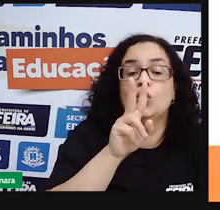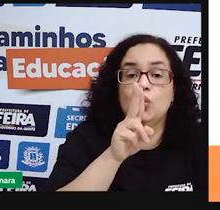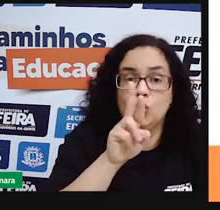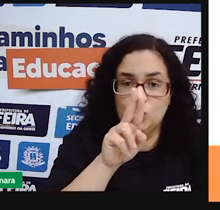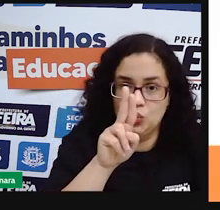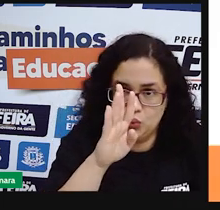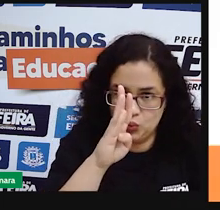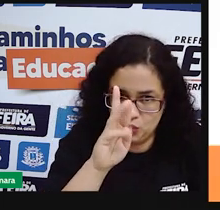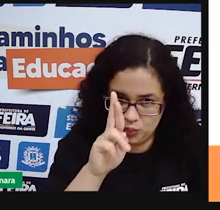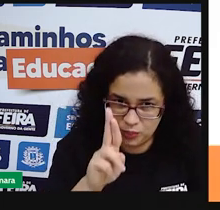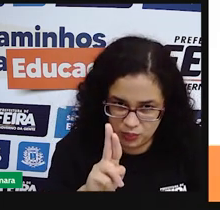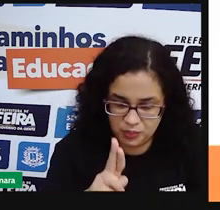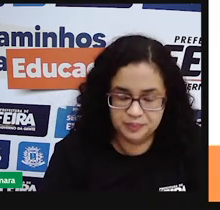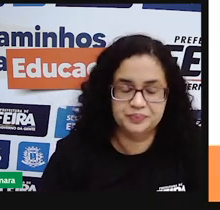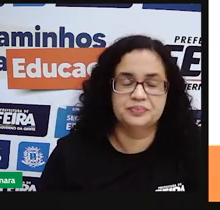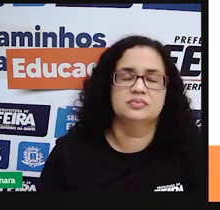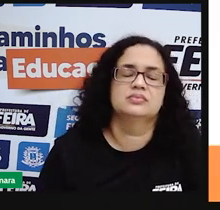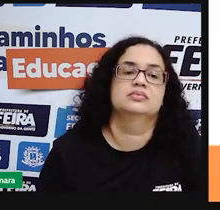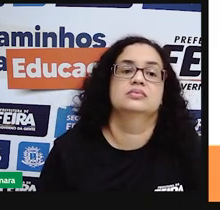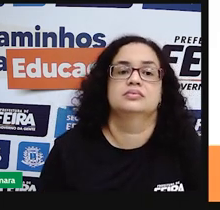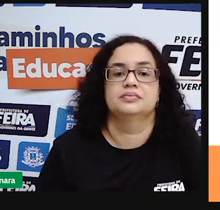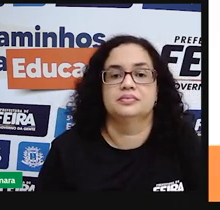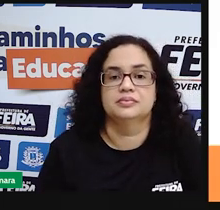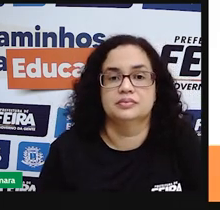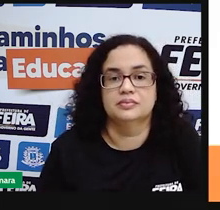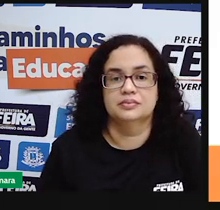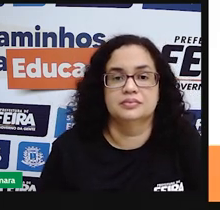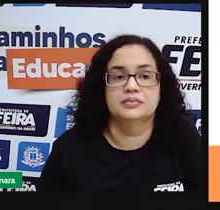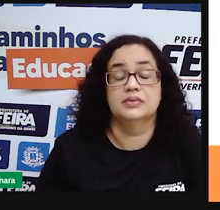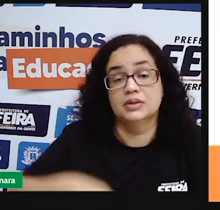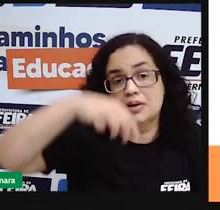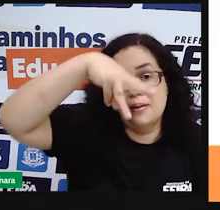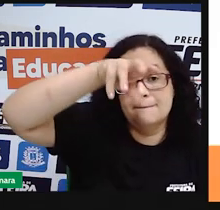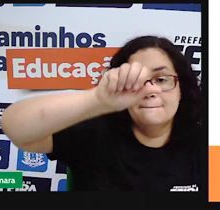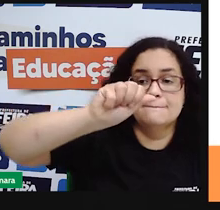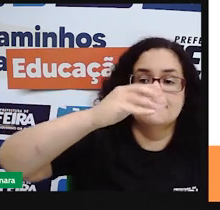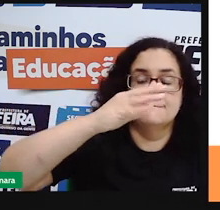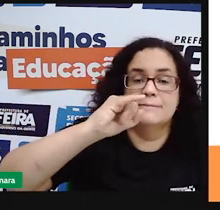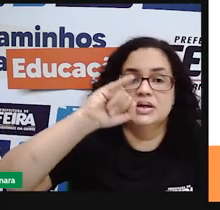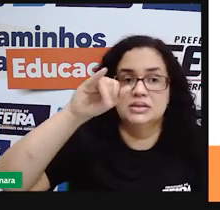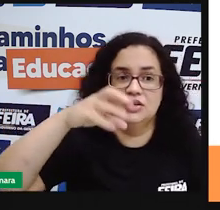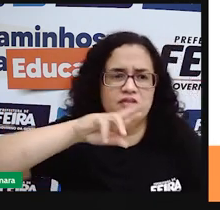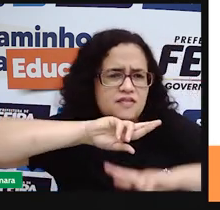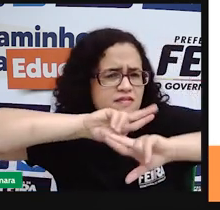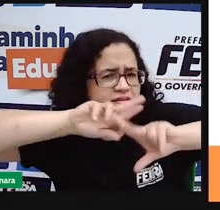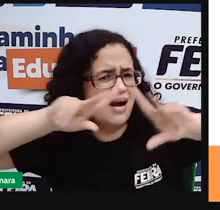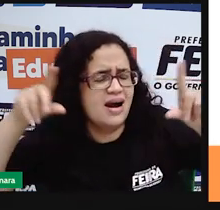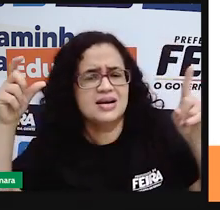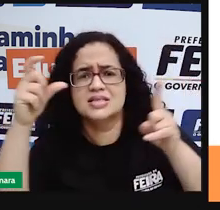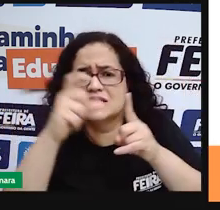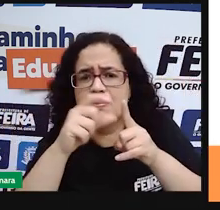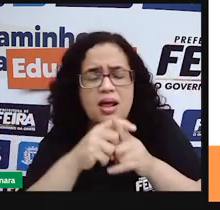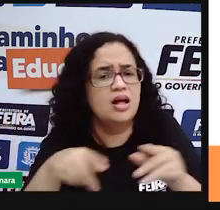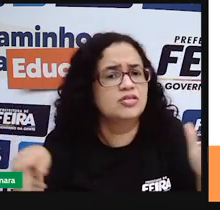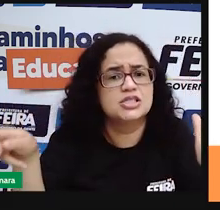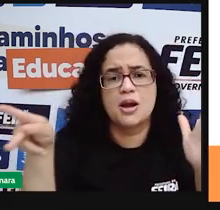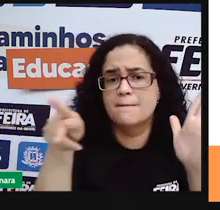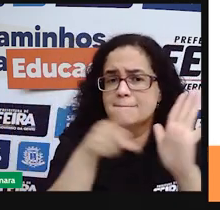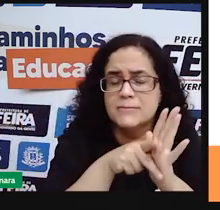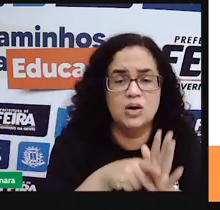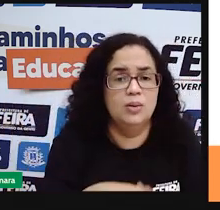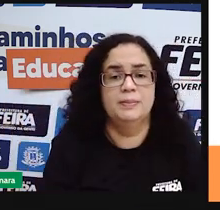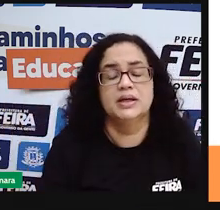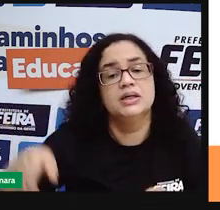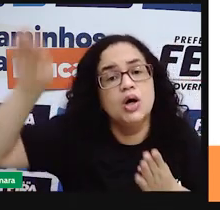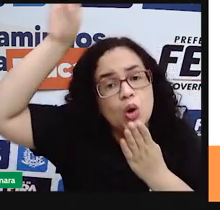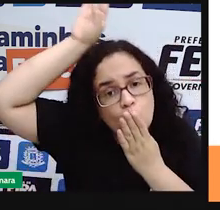tatuapé guri maceió olha só um monte né são várias aí várias e várias palavras